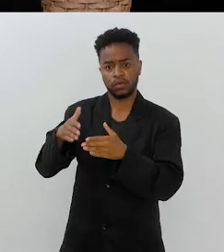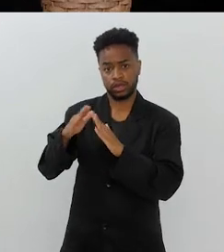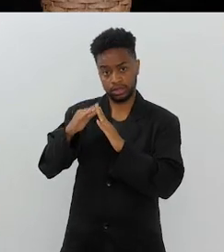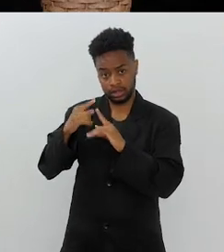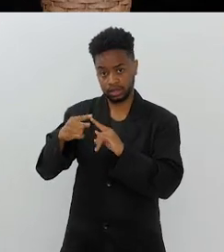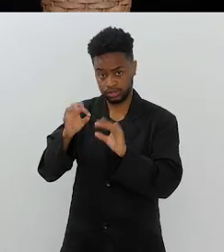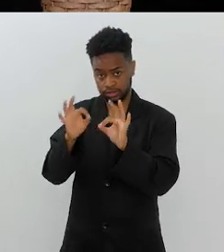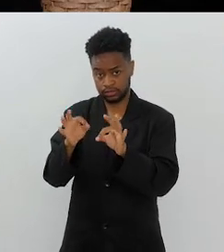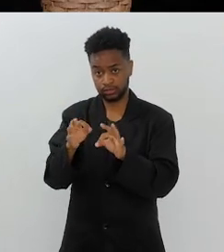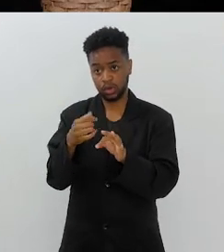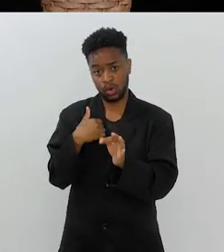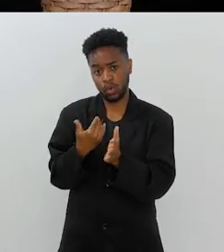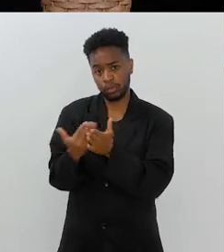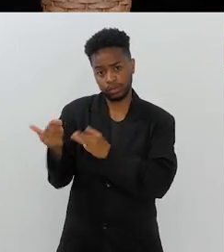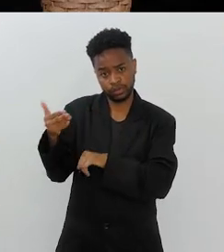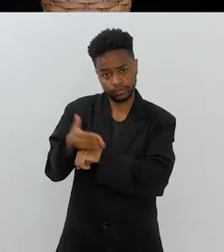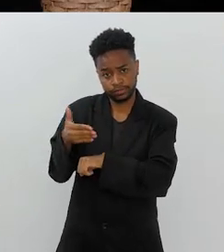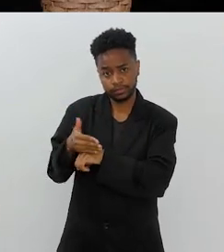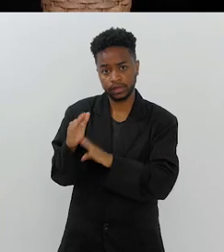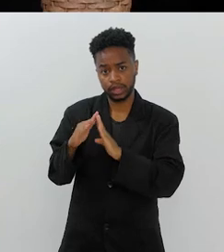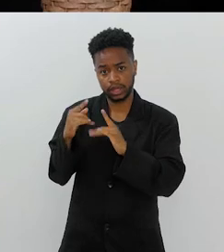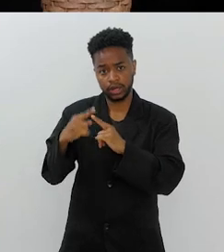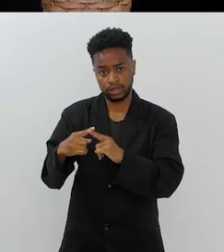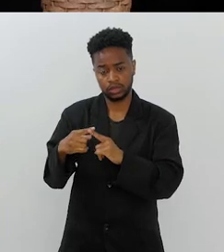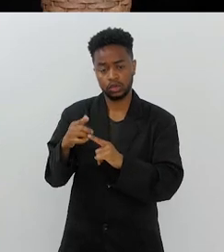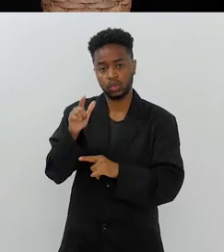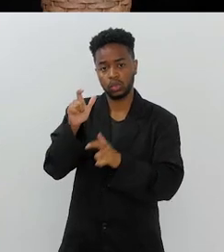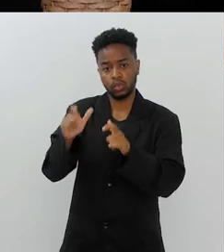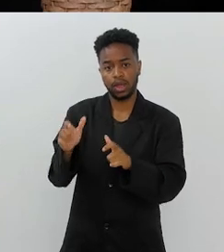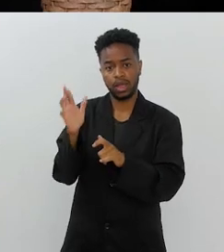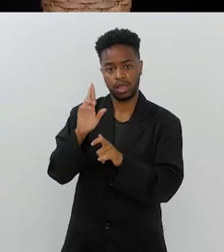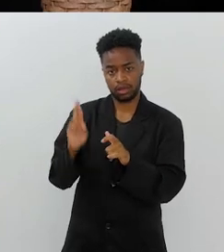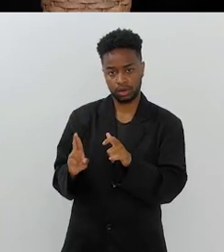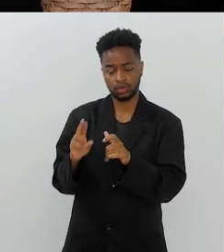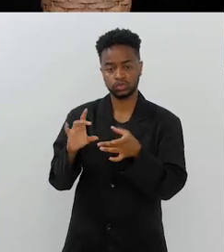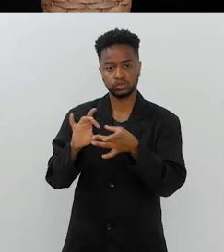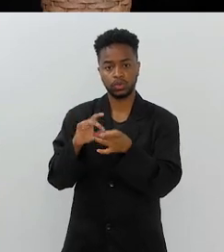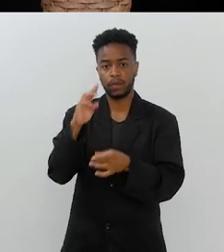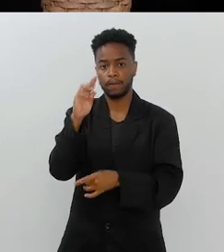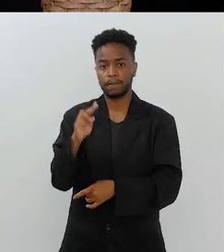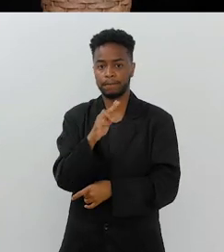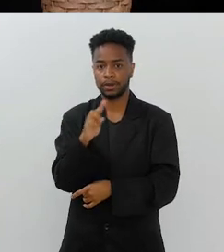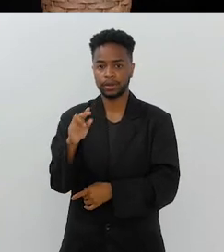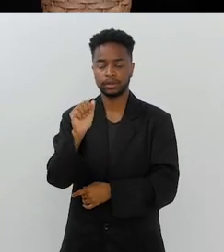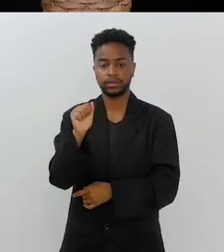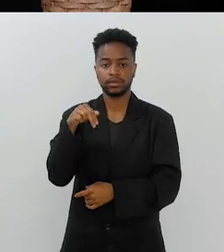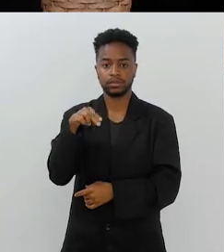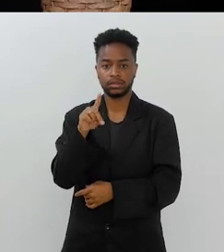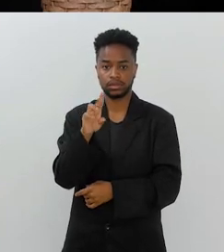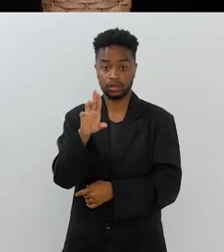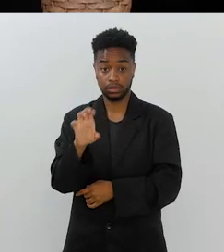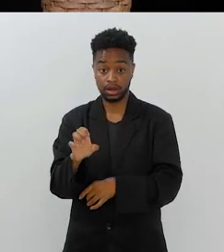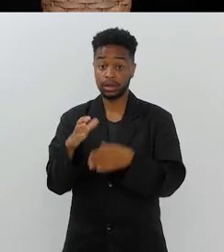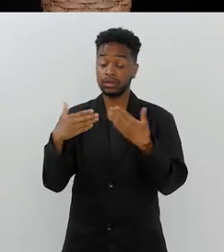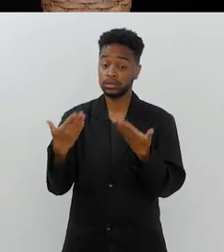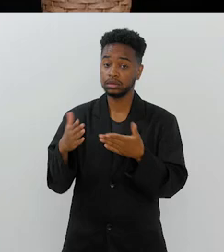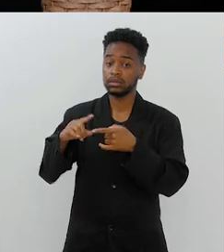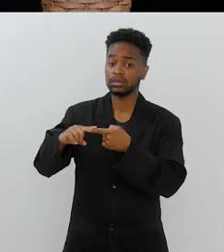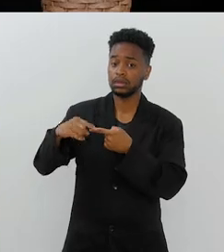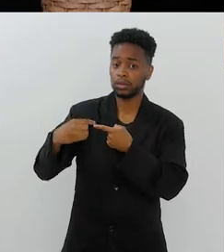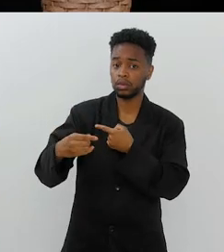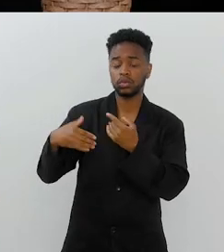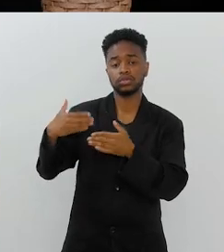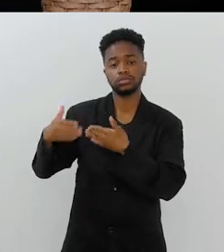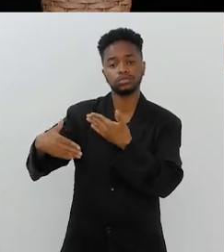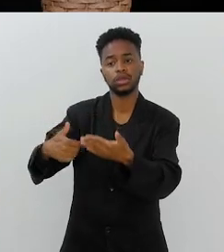pela igreja que eu frequentava, lá no recreio do padre André. E, a